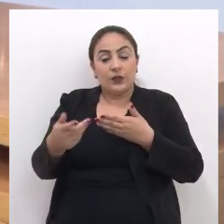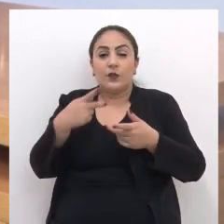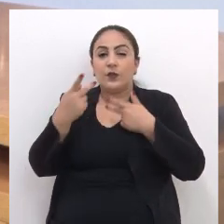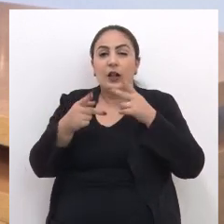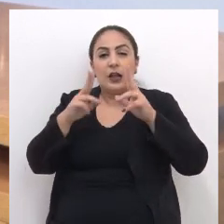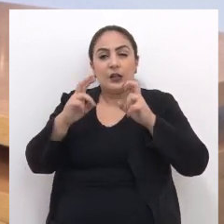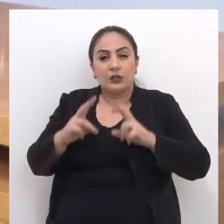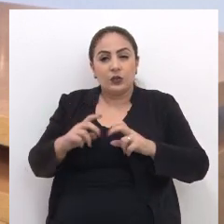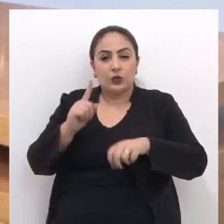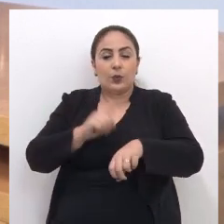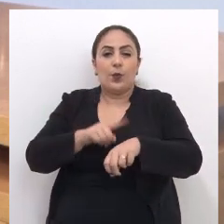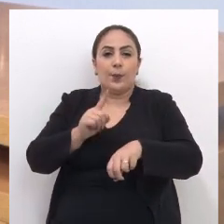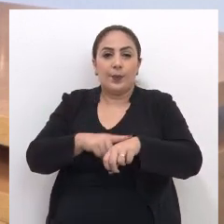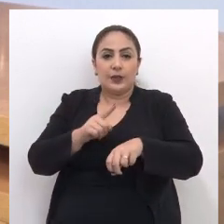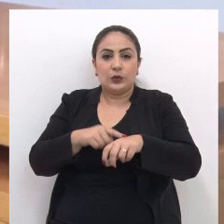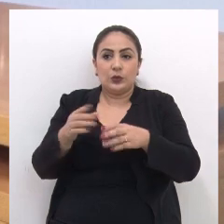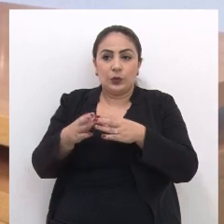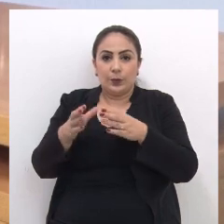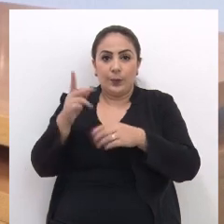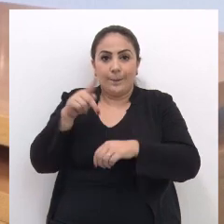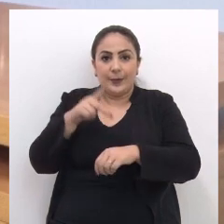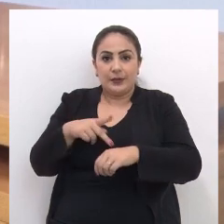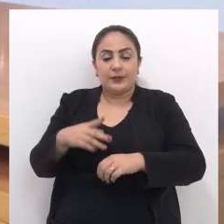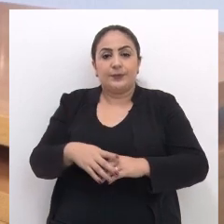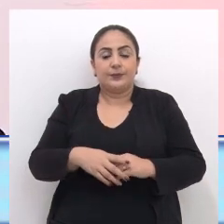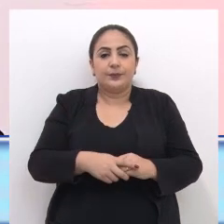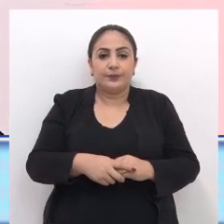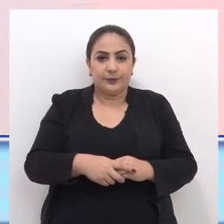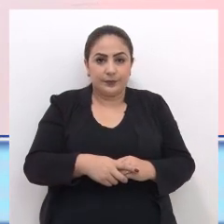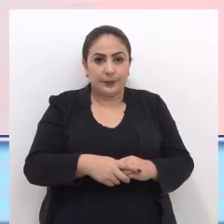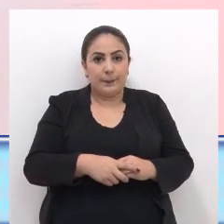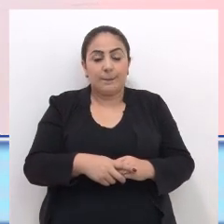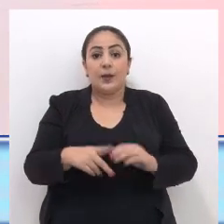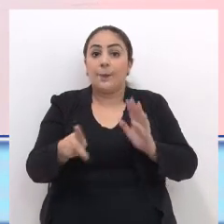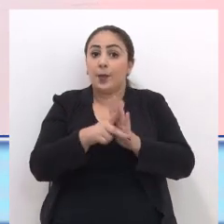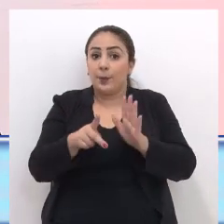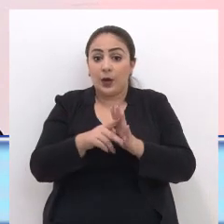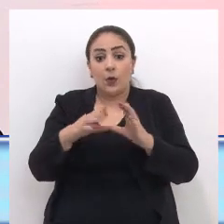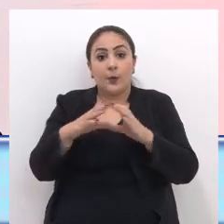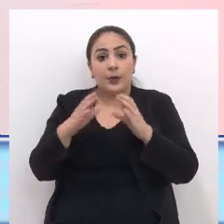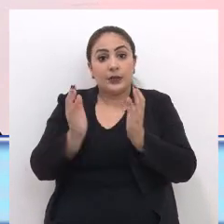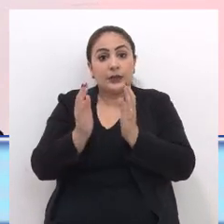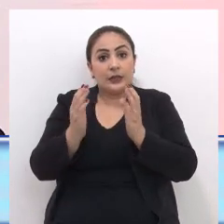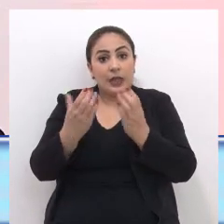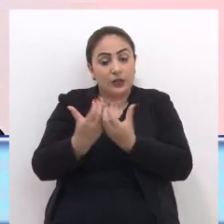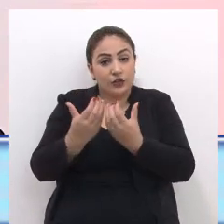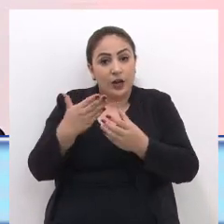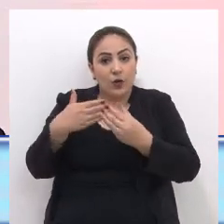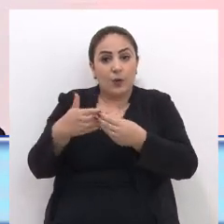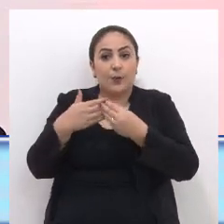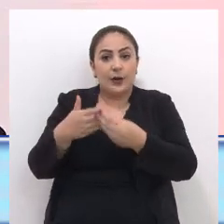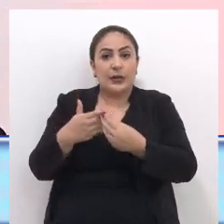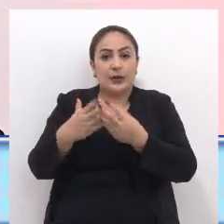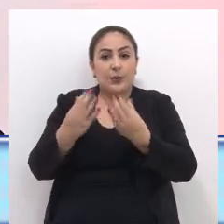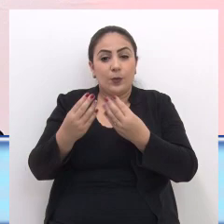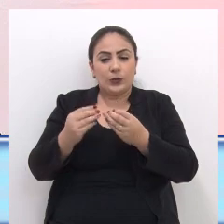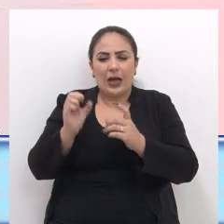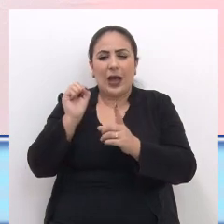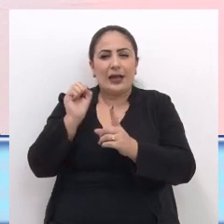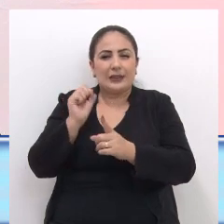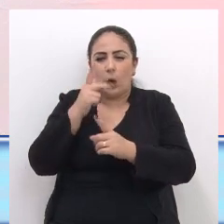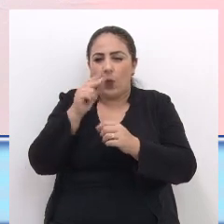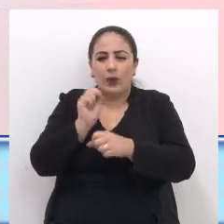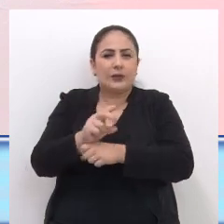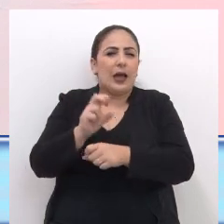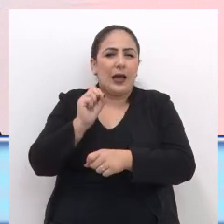programa Falam sobre a situação Da categoria no país A própria comunidade Vem acompanhando muito Assim o tamanho Tem sido os